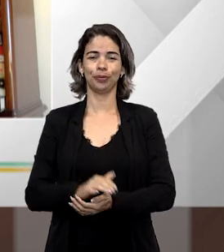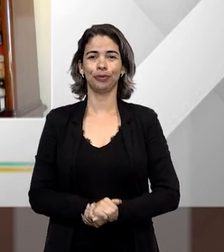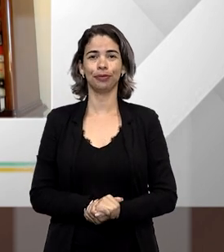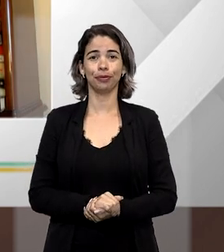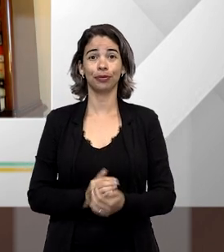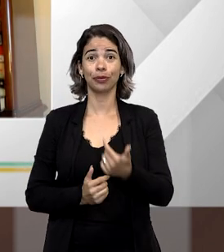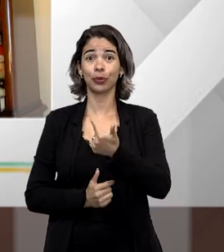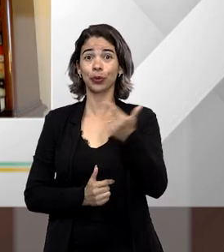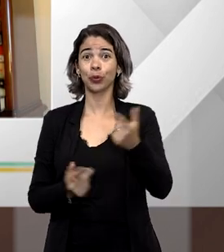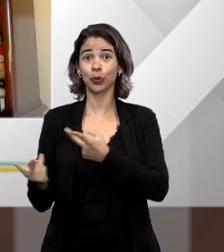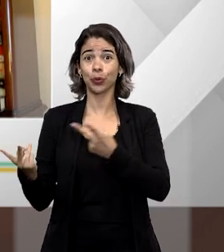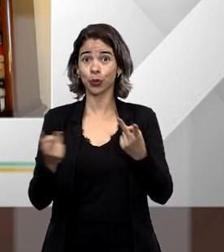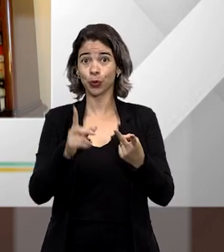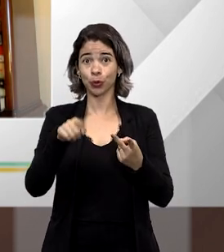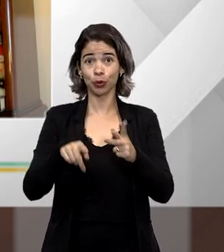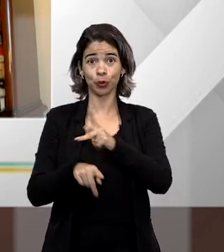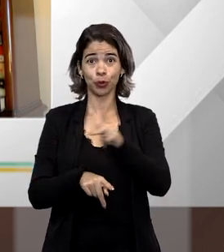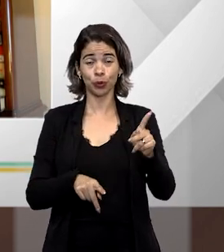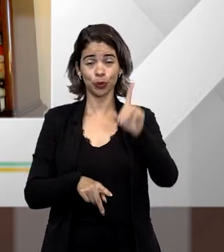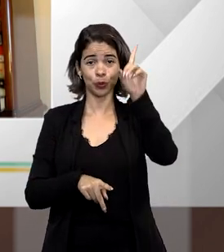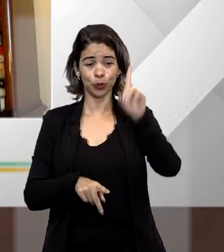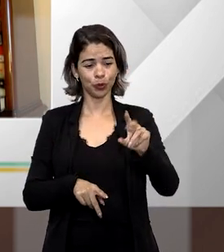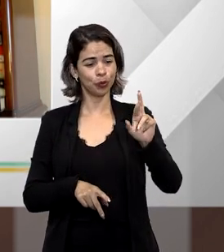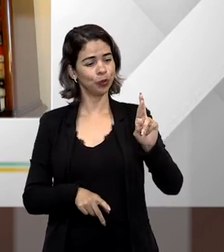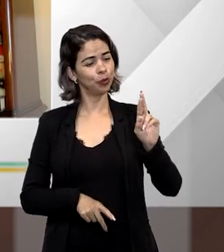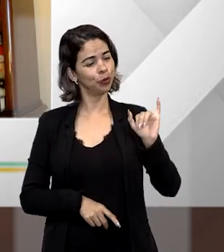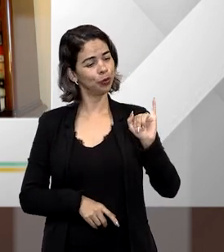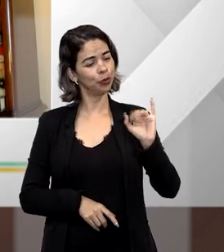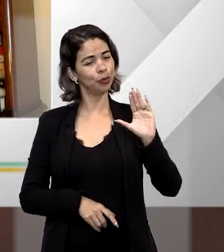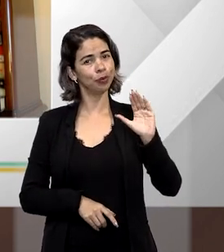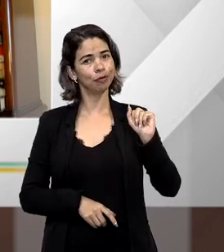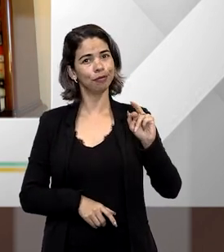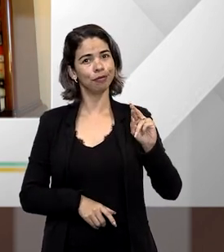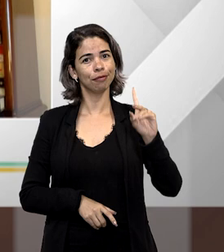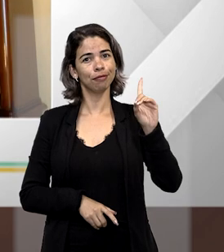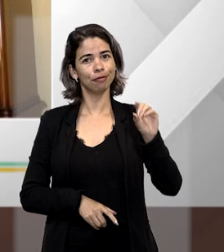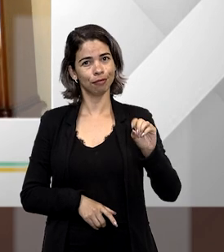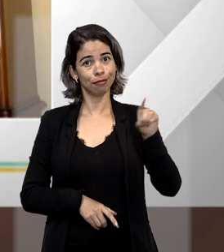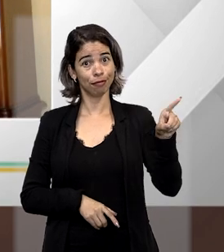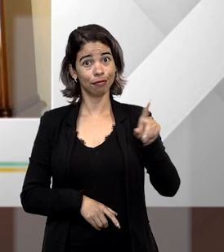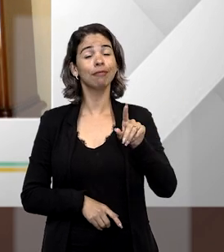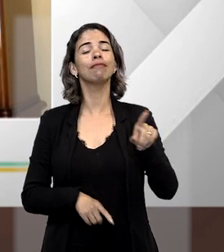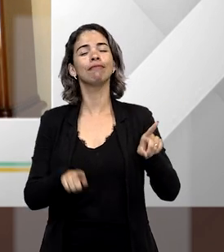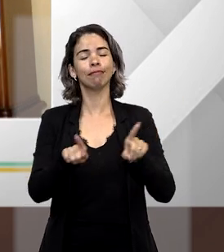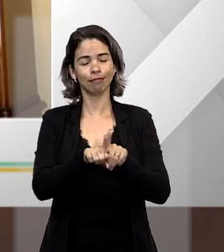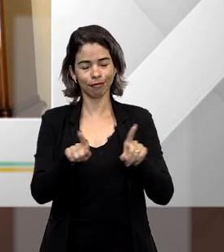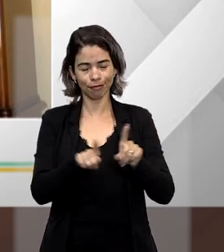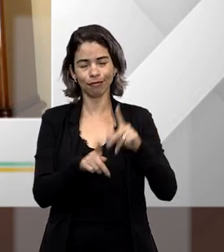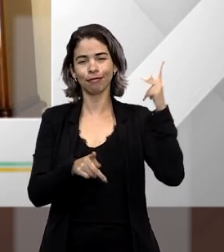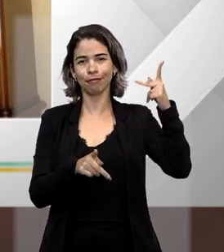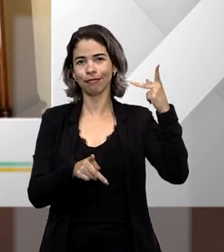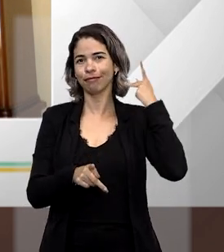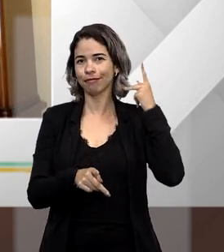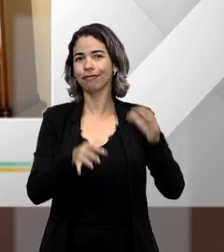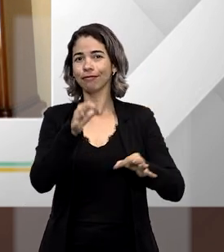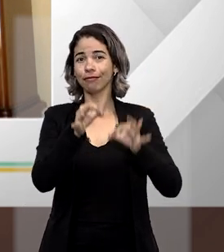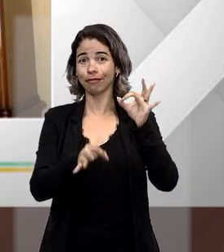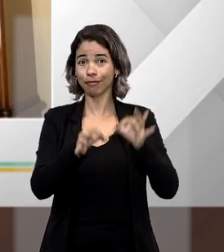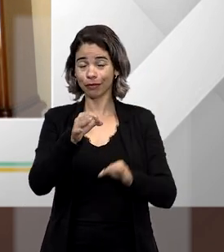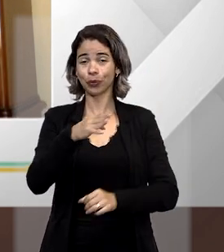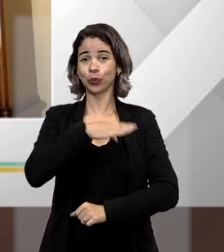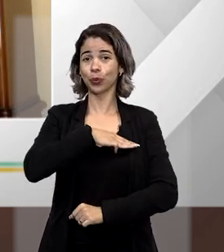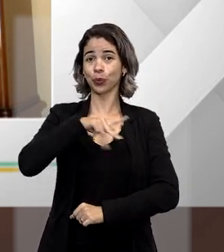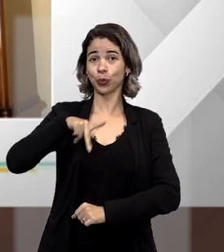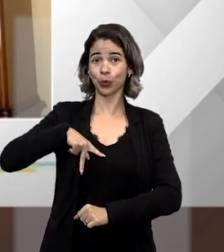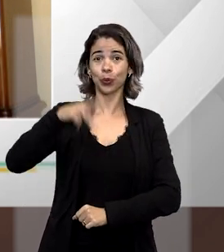tona. E o nosso outro convidado é o professor de Direito Ricardo Silvares. Ele também é promotor de justiça com atuação no